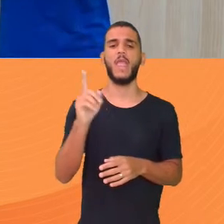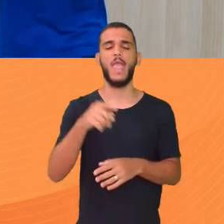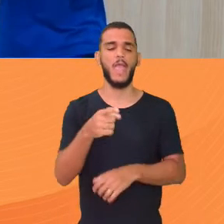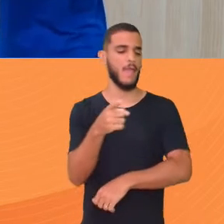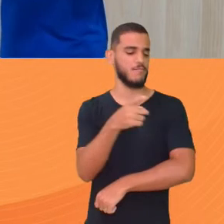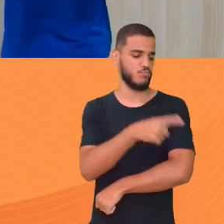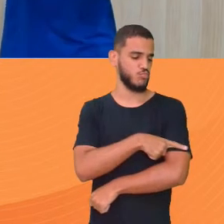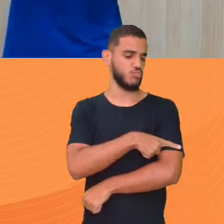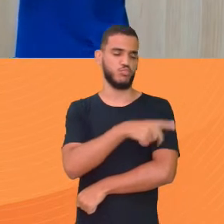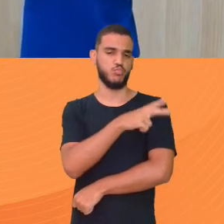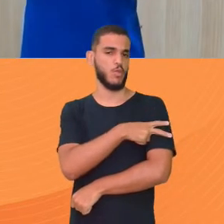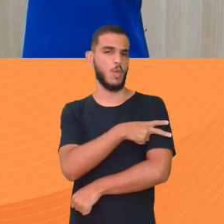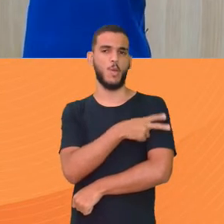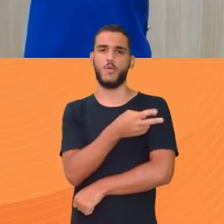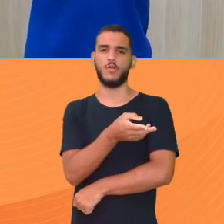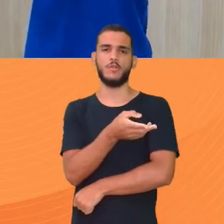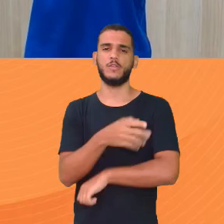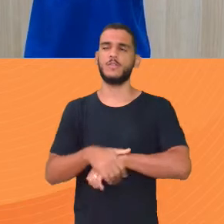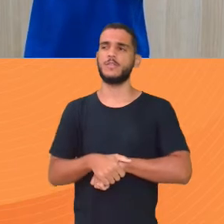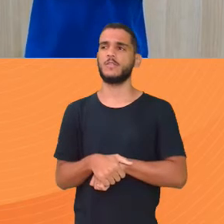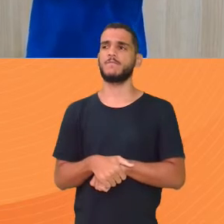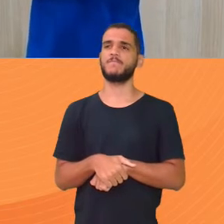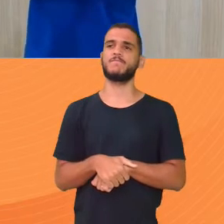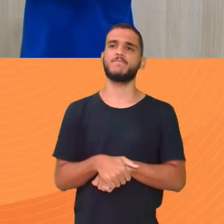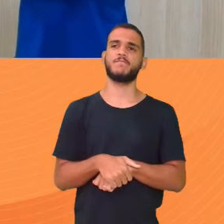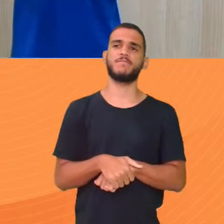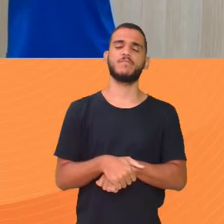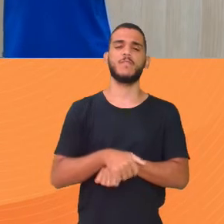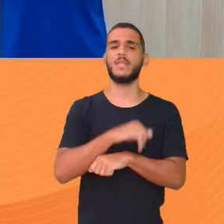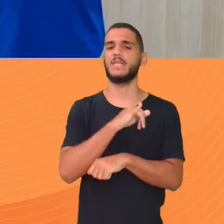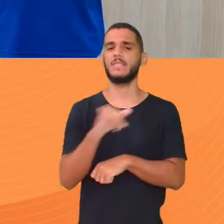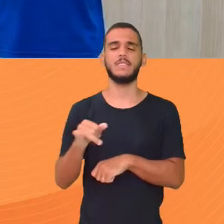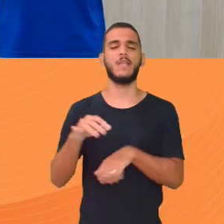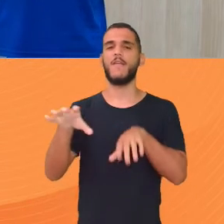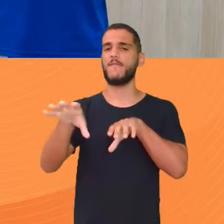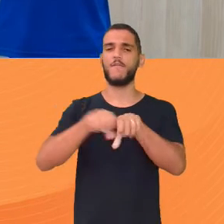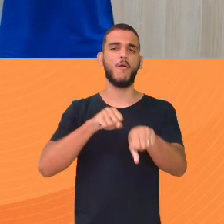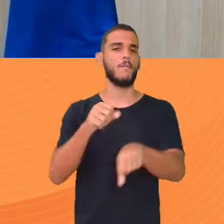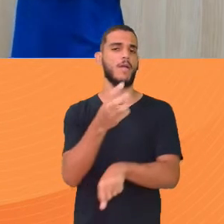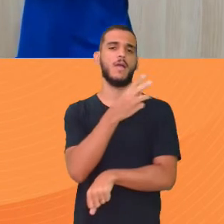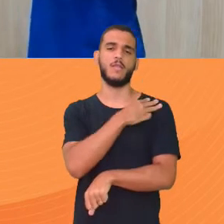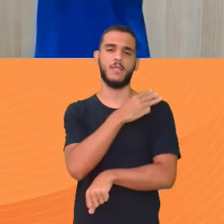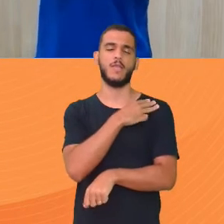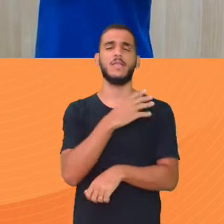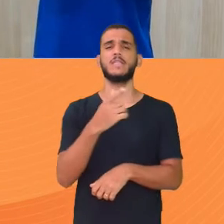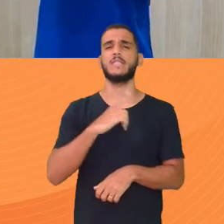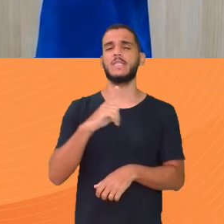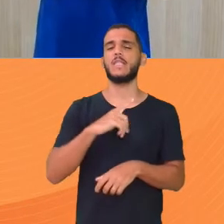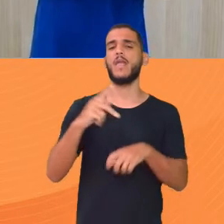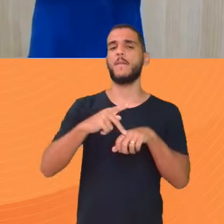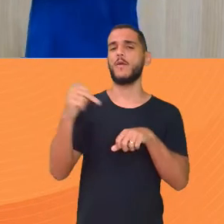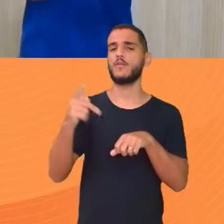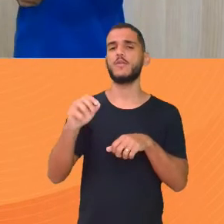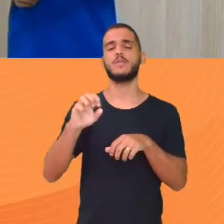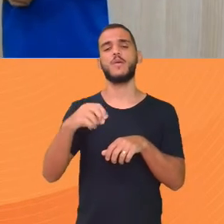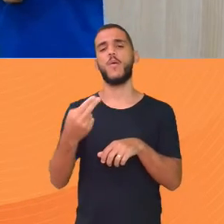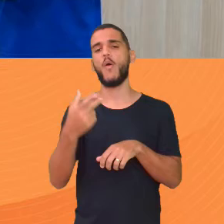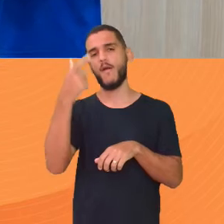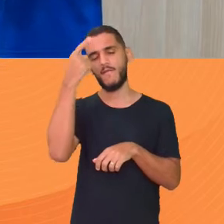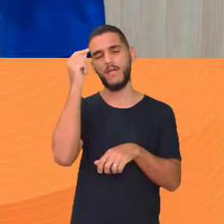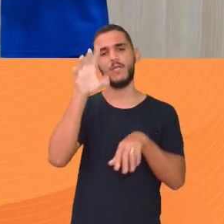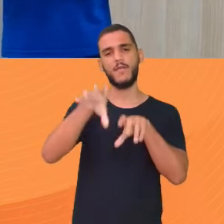1 Fundamental 2 Se ele Já concluiu o nível superior Se tem pós-graduação Se tem doutorado